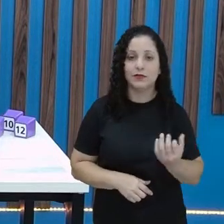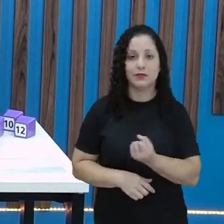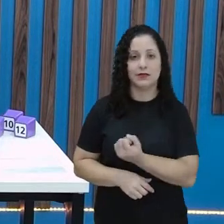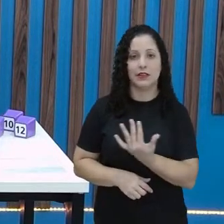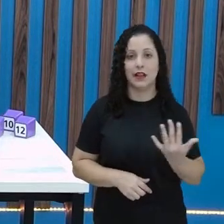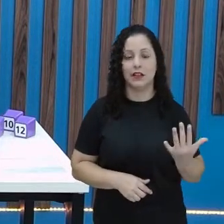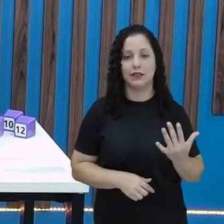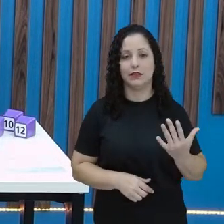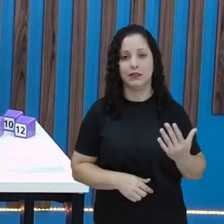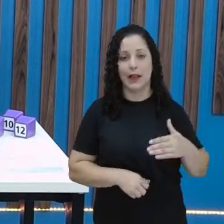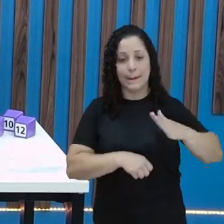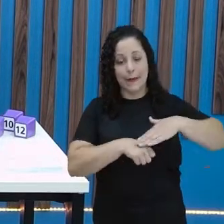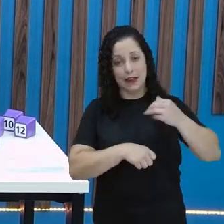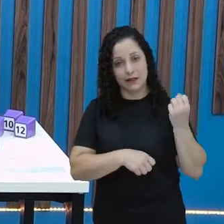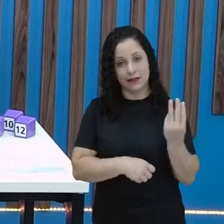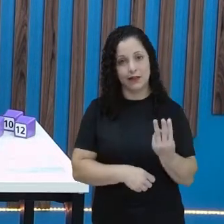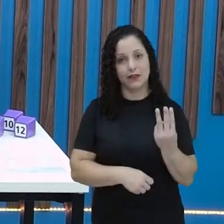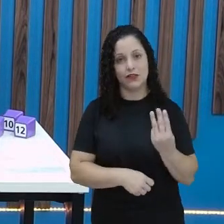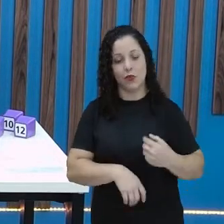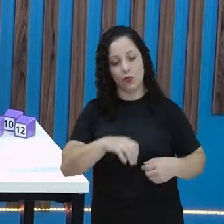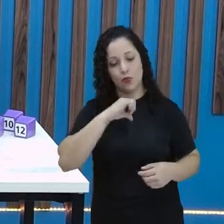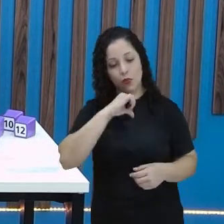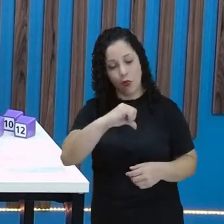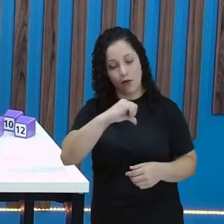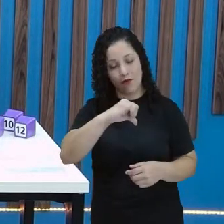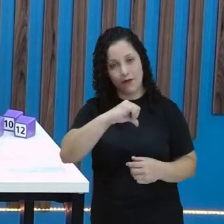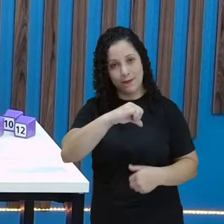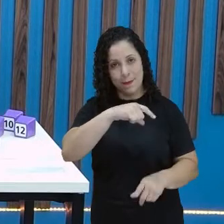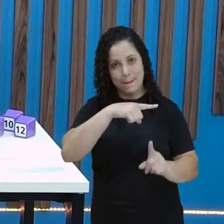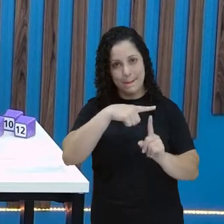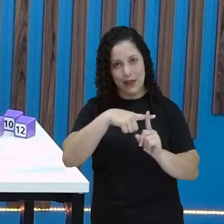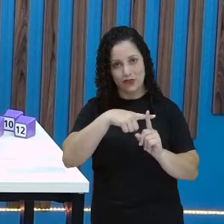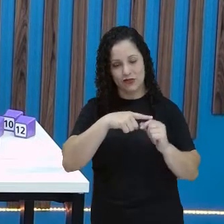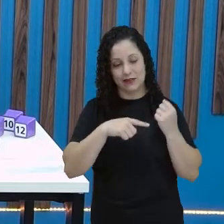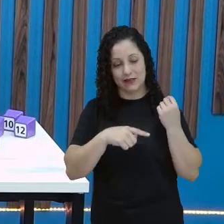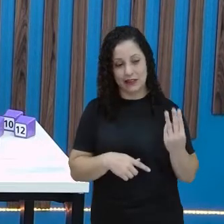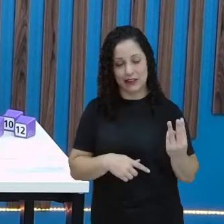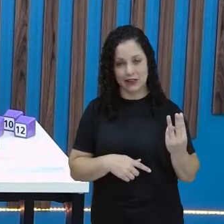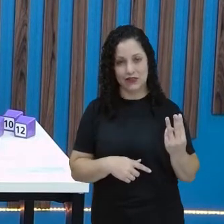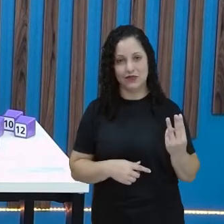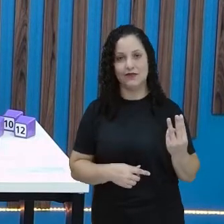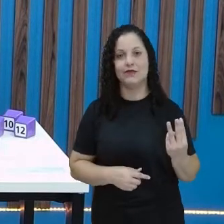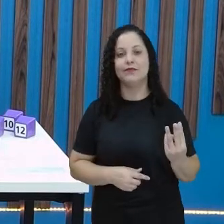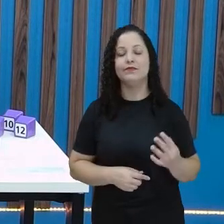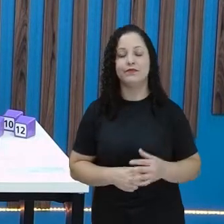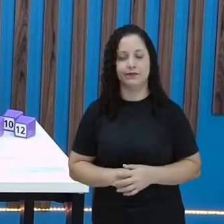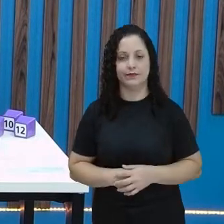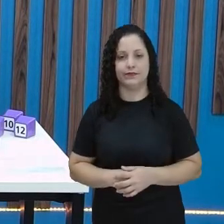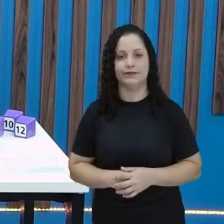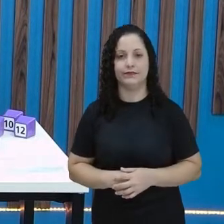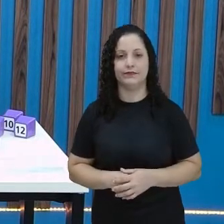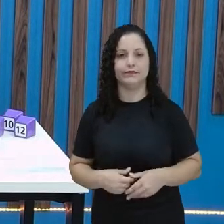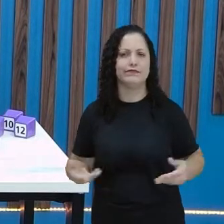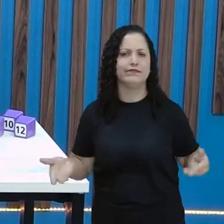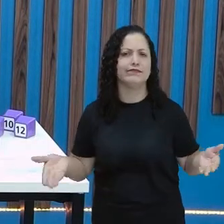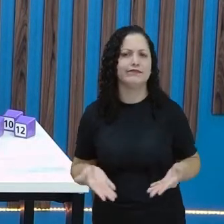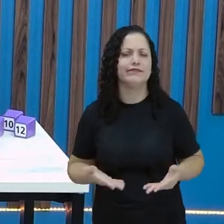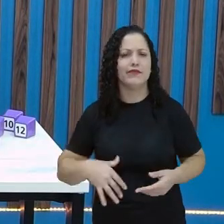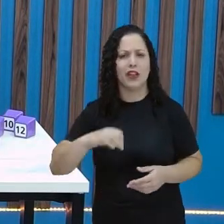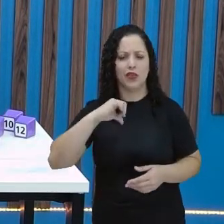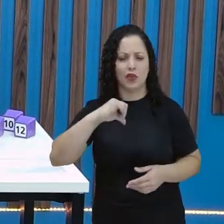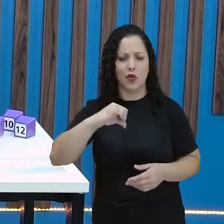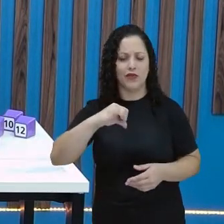adicionando mais três. Então, Ana tinha nove. Se eu adicionei, eu somei. E aí vai ficar quanto? Nove,